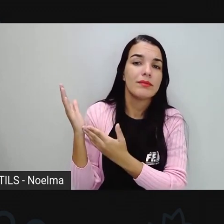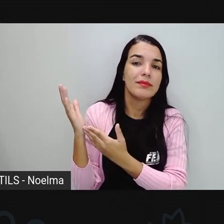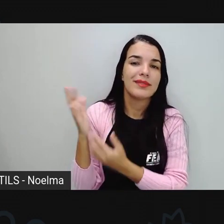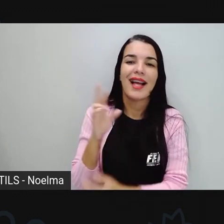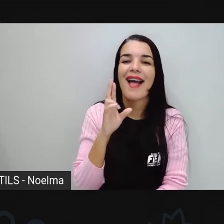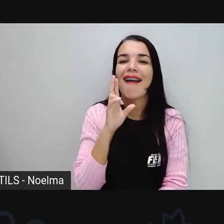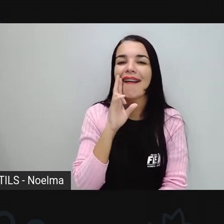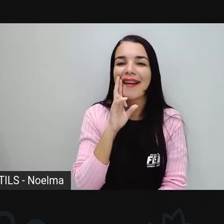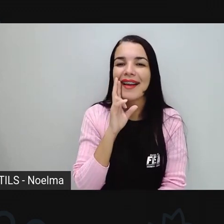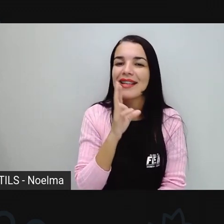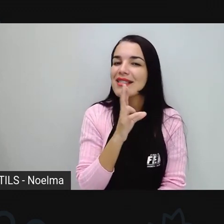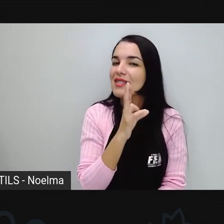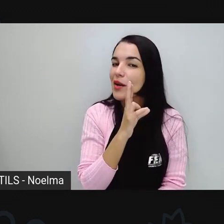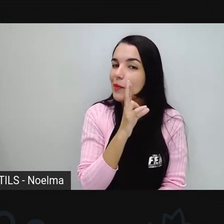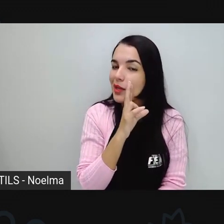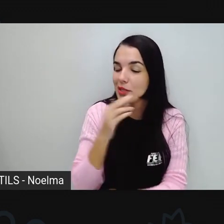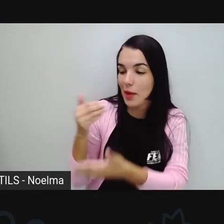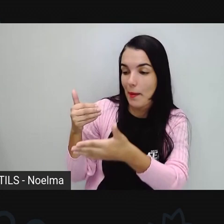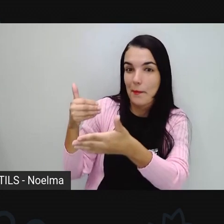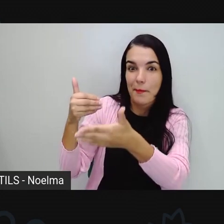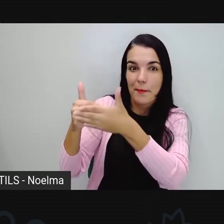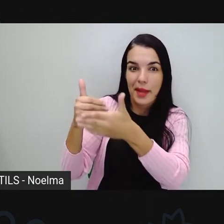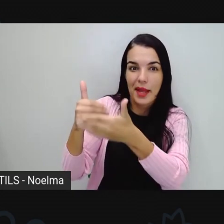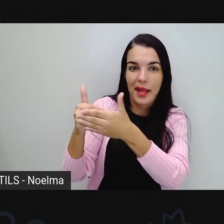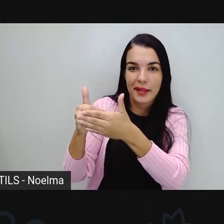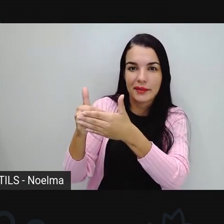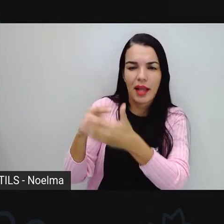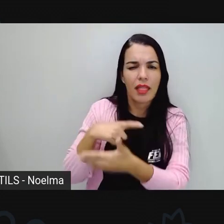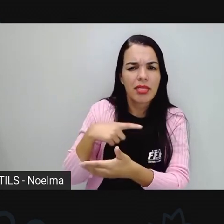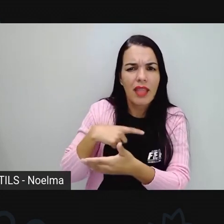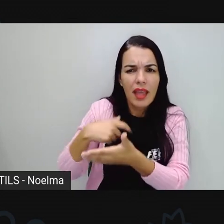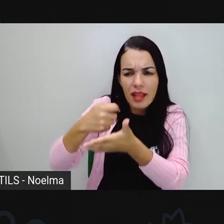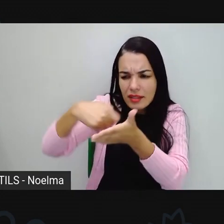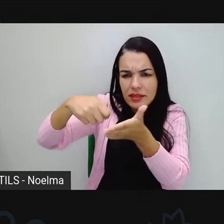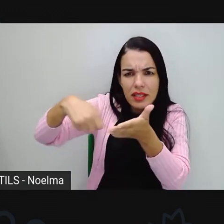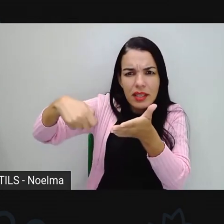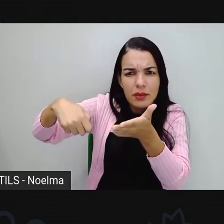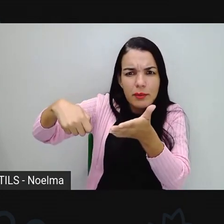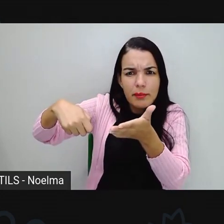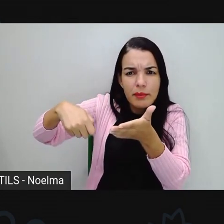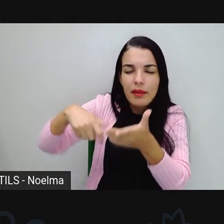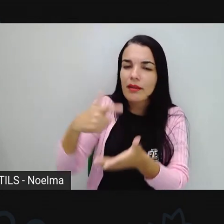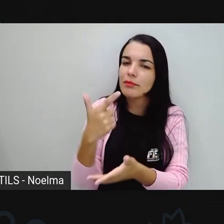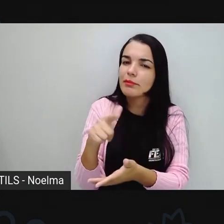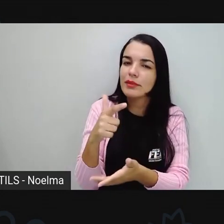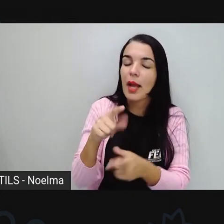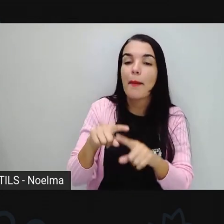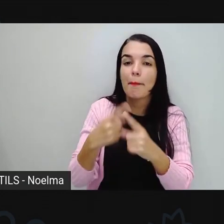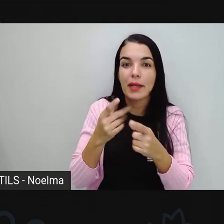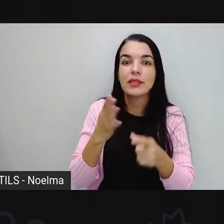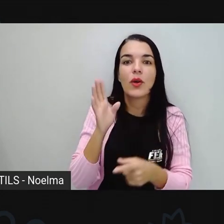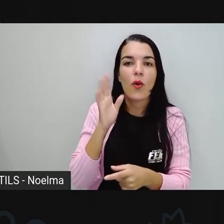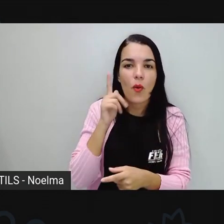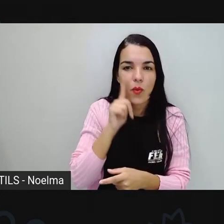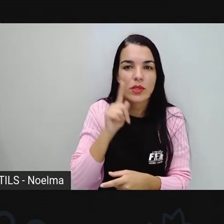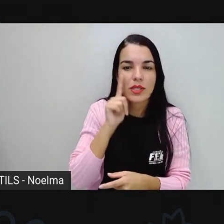Restaurante, né? Por perto. Tem algo escrito? Não, mas a gente consegue compreender.